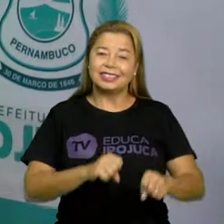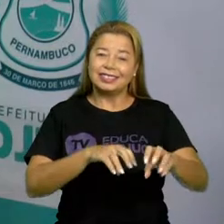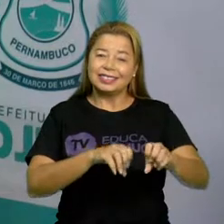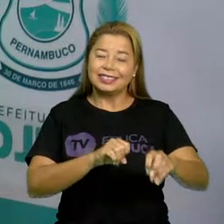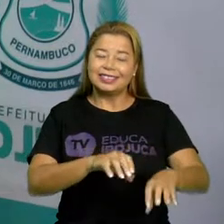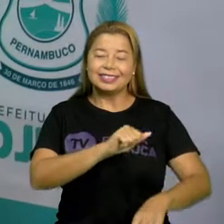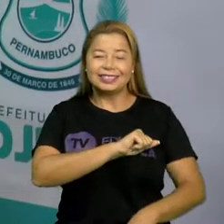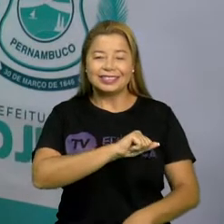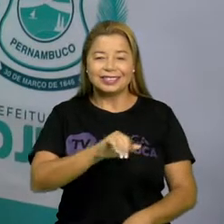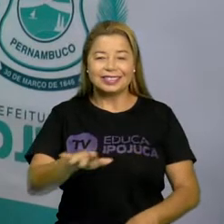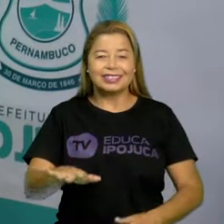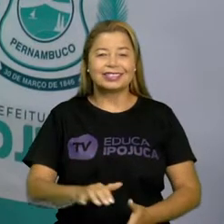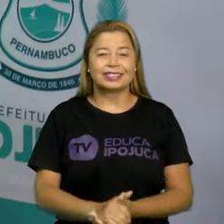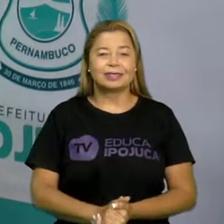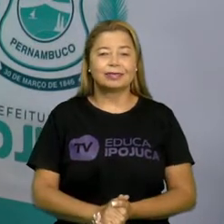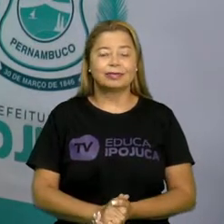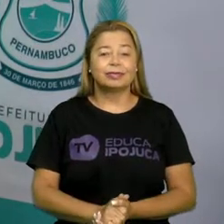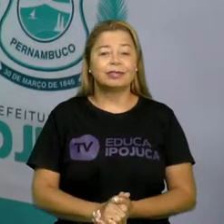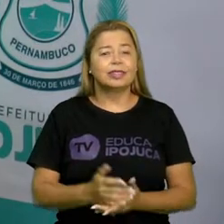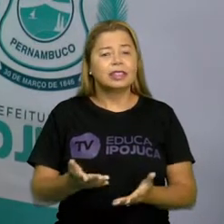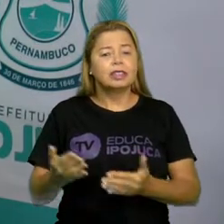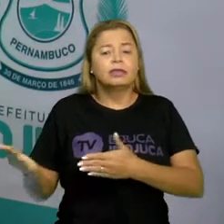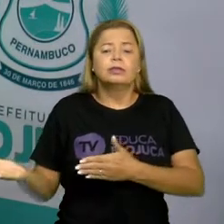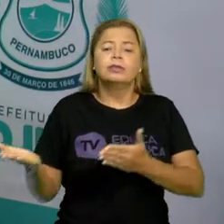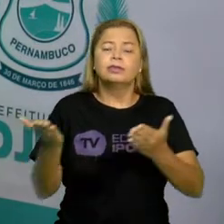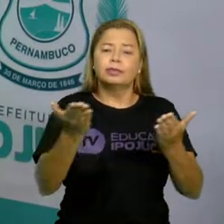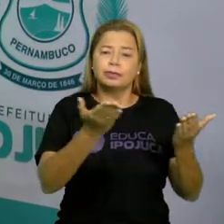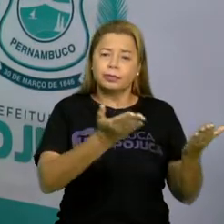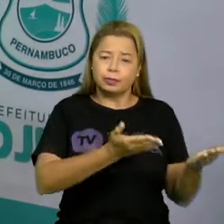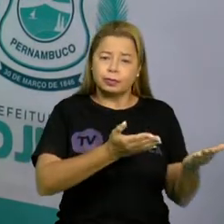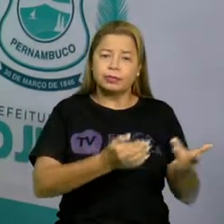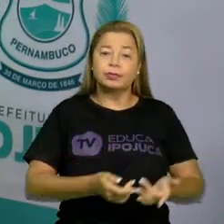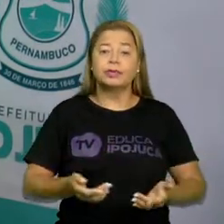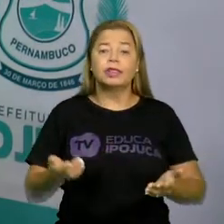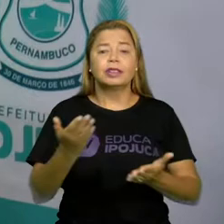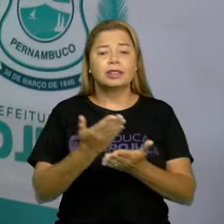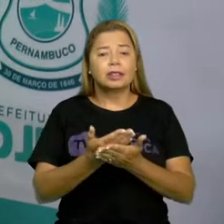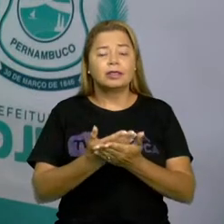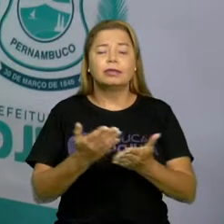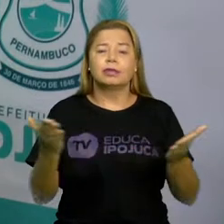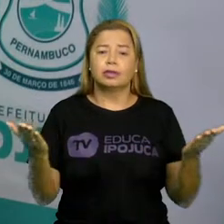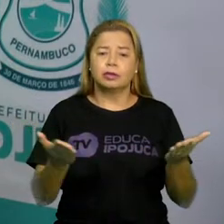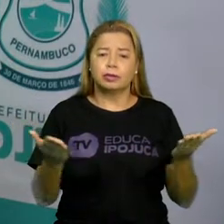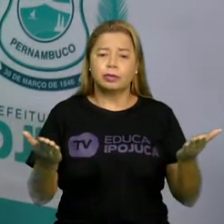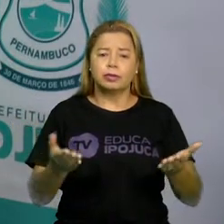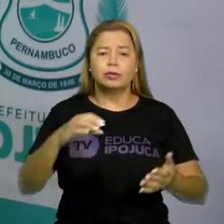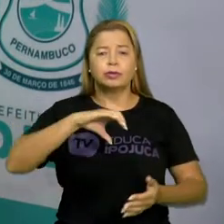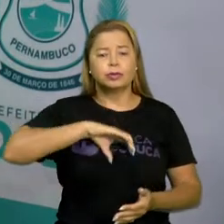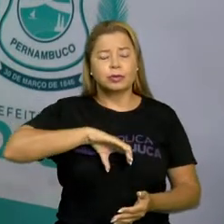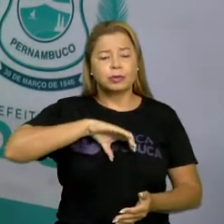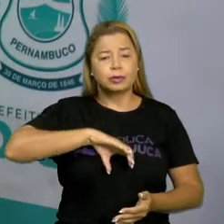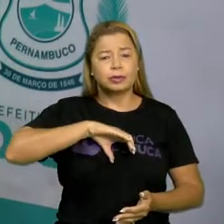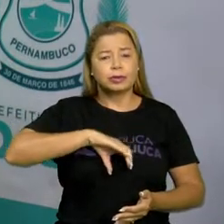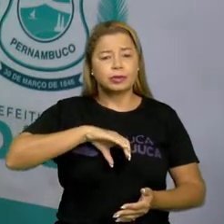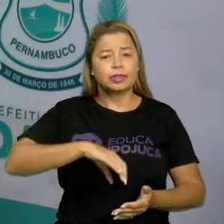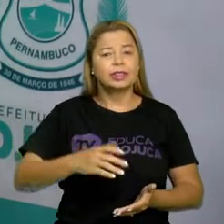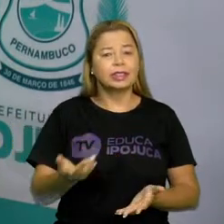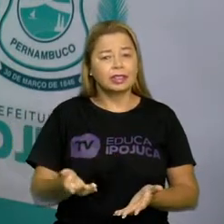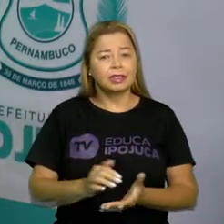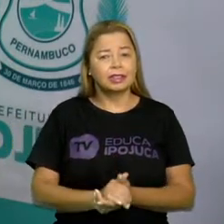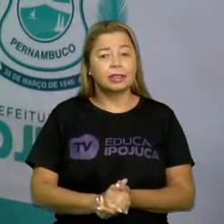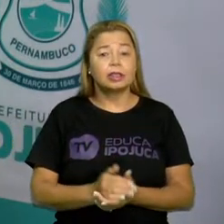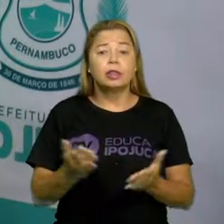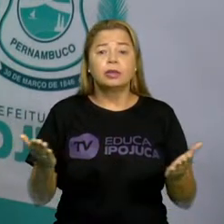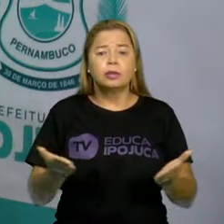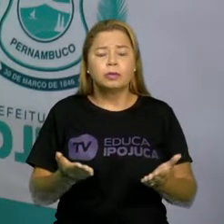Educa Hipojuca. Convido vocês para a nossa aula de língua portuguesa. E hoje nós iremos estudar